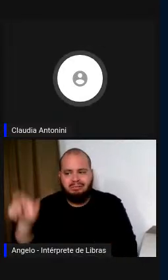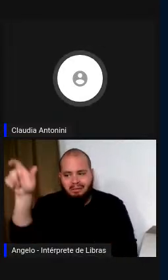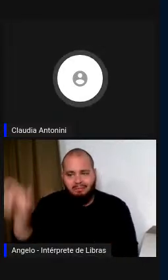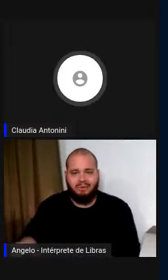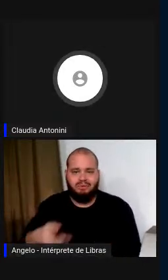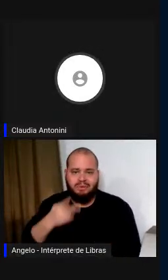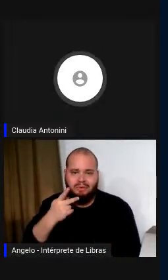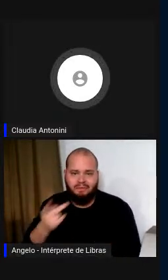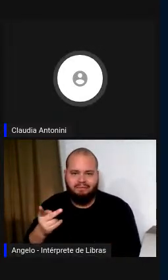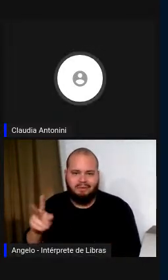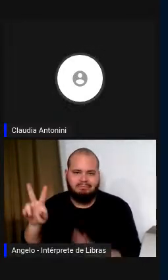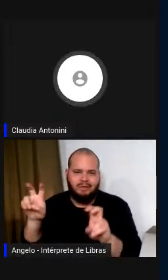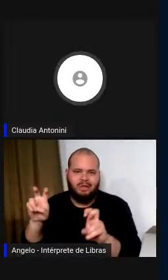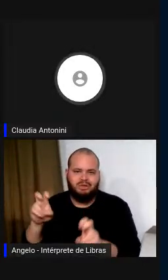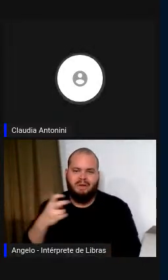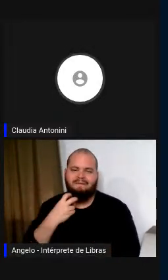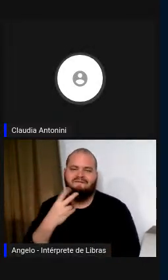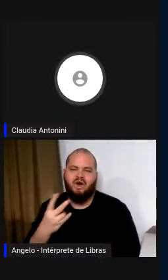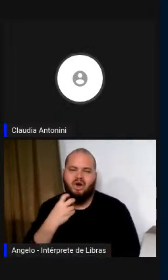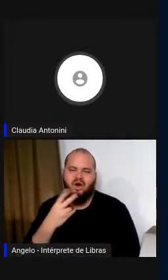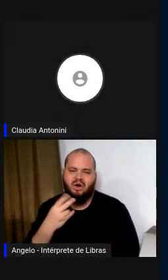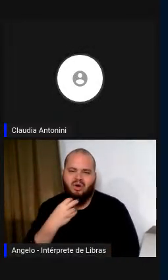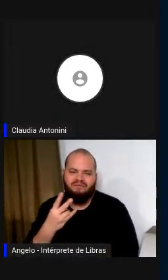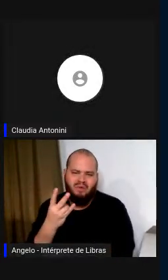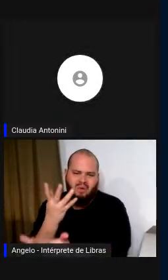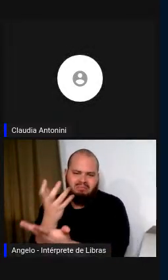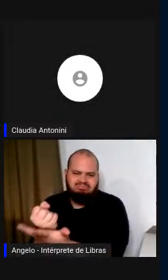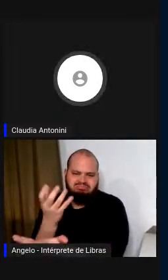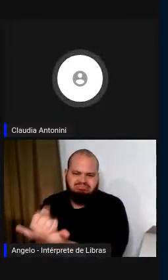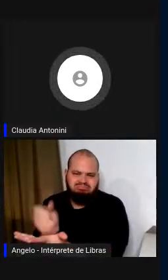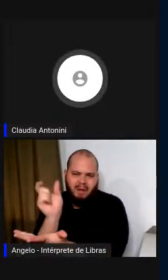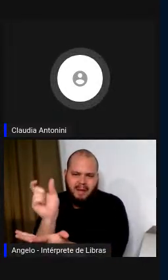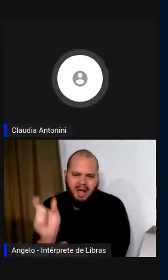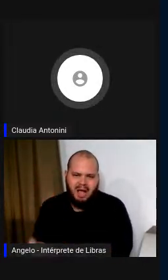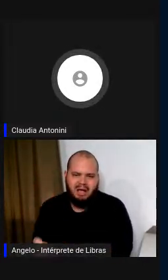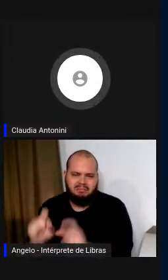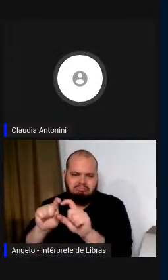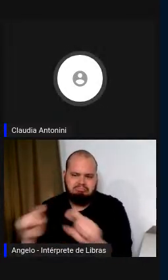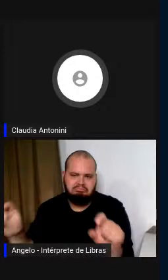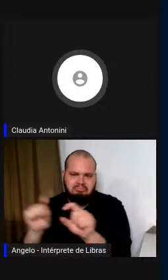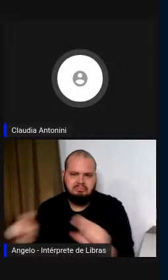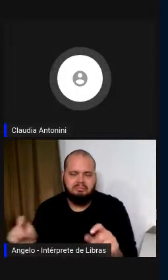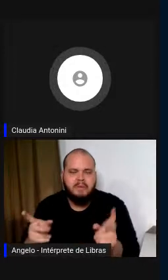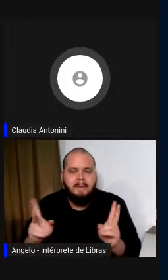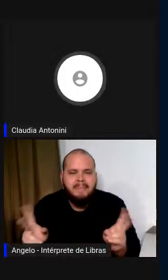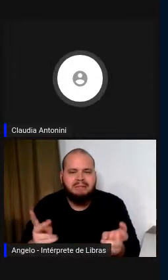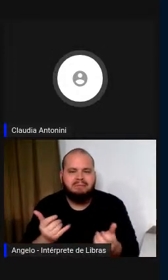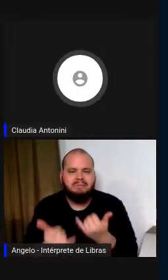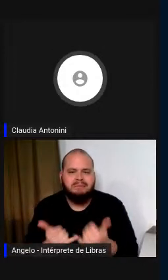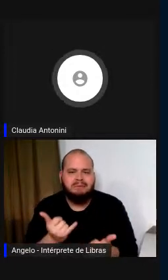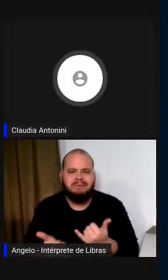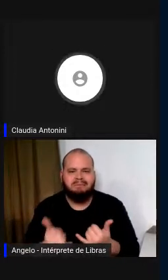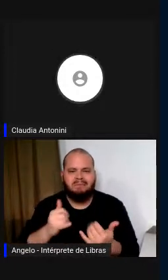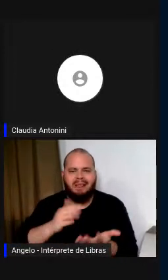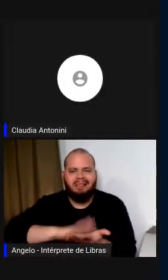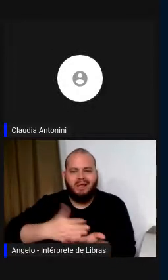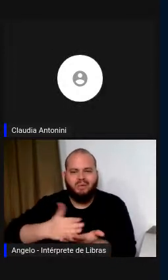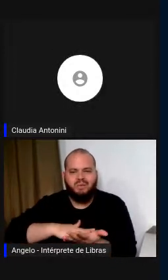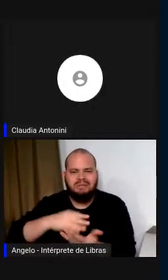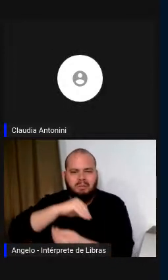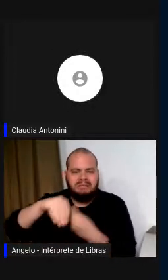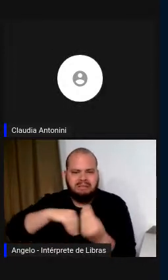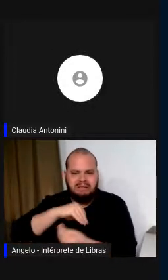reconhecimento vocal, palavra por palavra e assim por diante. Um pouco como fazer tradução mista, pode ajudar ou não?